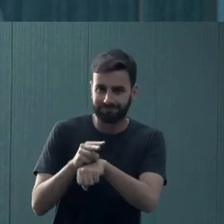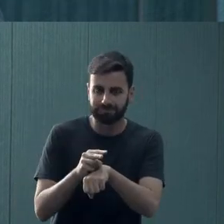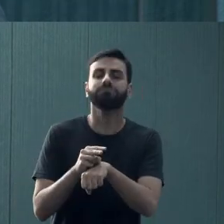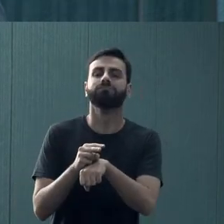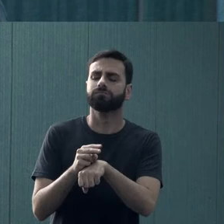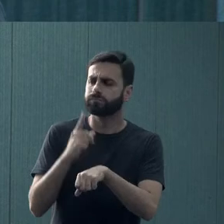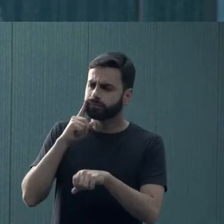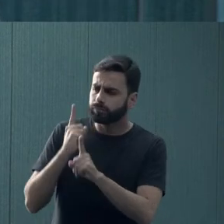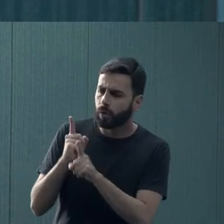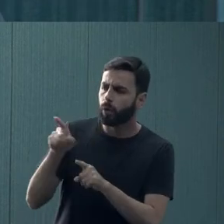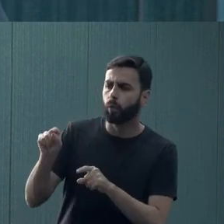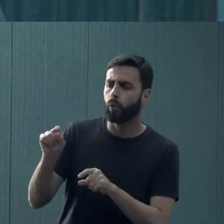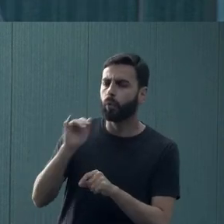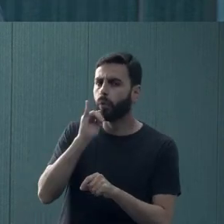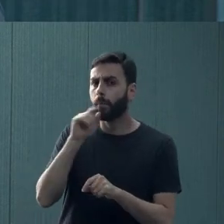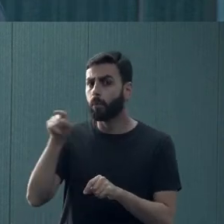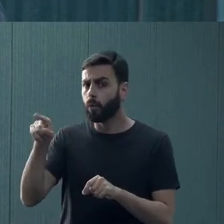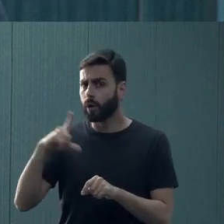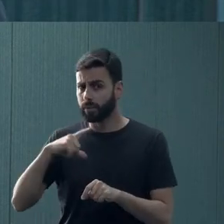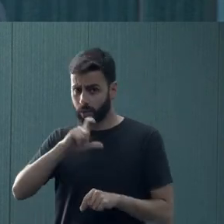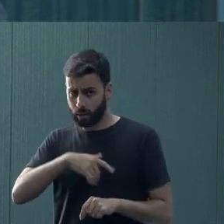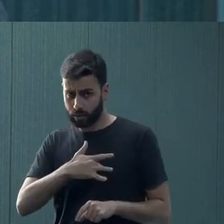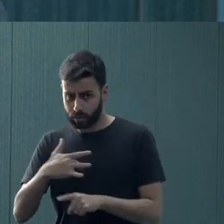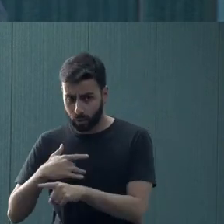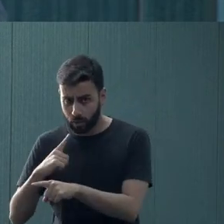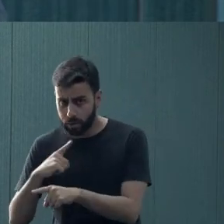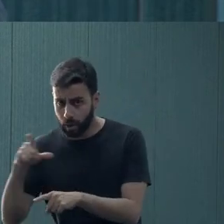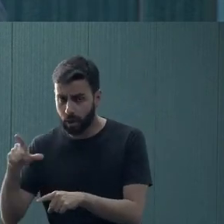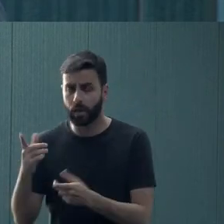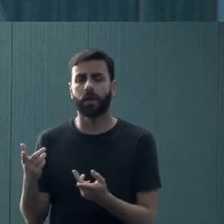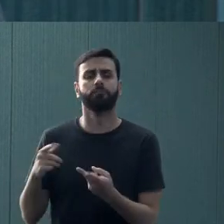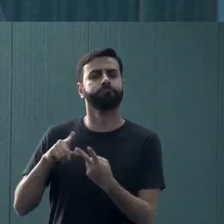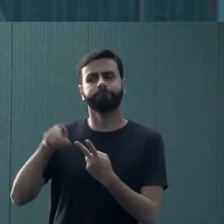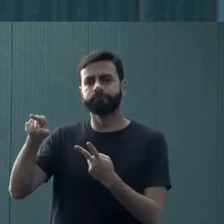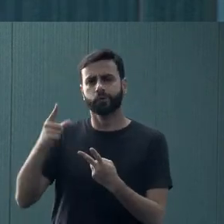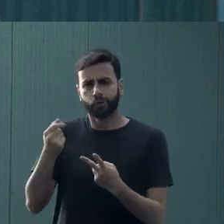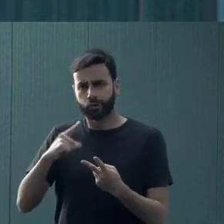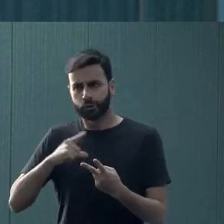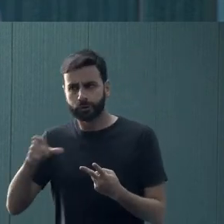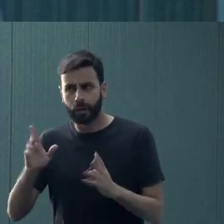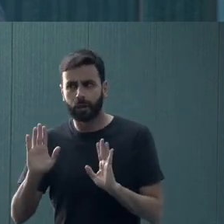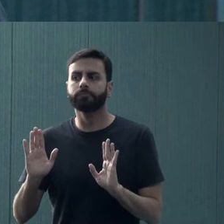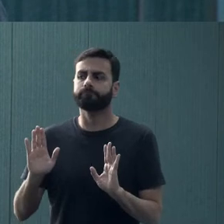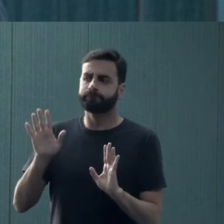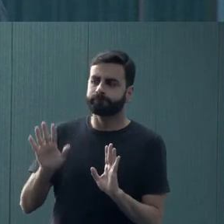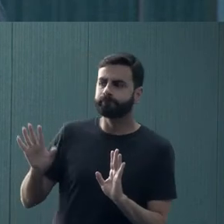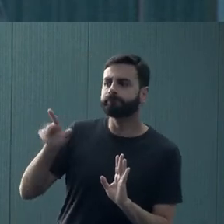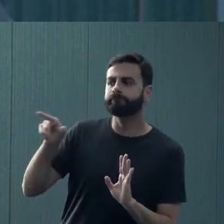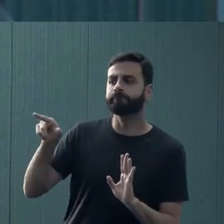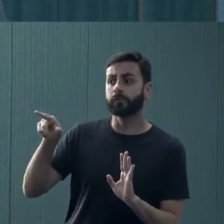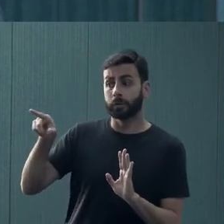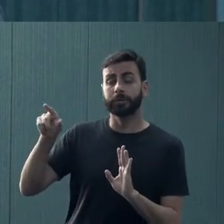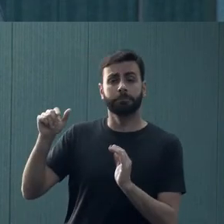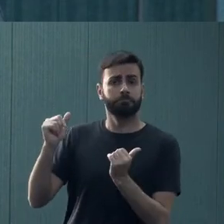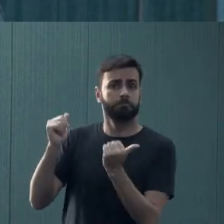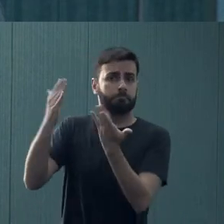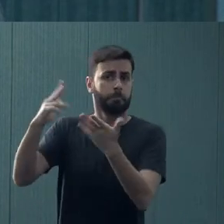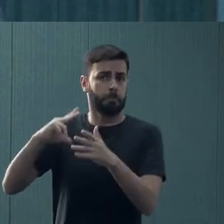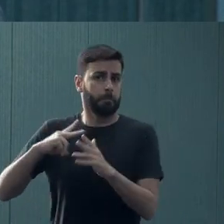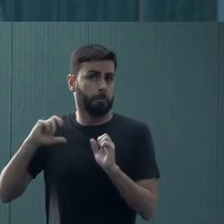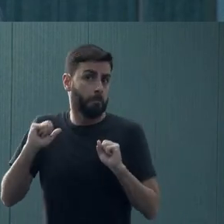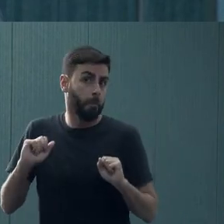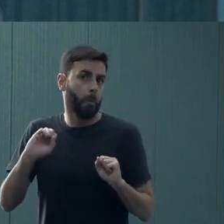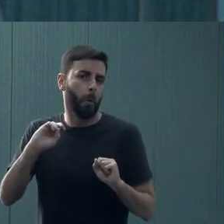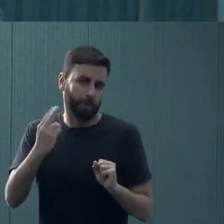identificar se a pessoa, por exemplo, tem plano de saúde, se tem alguma condição financeira que possa ser atendida de uma outra